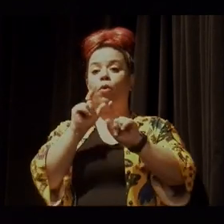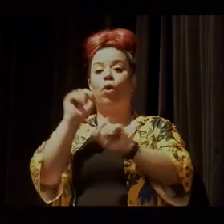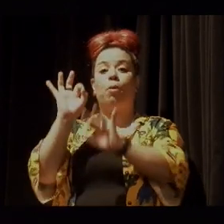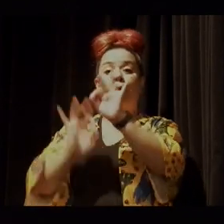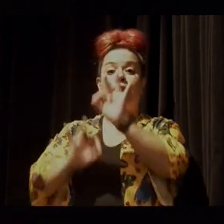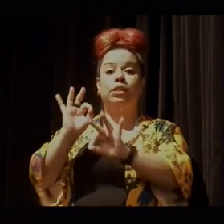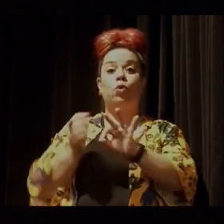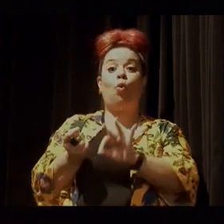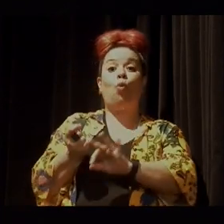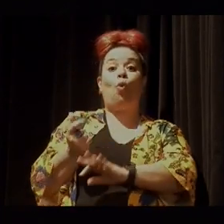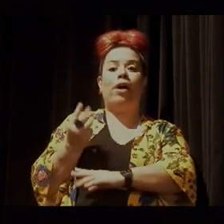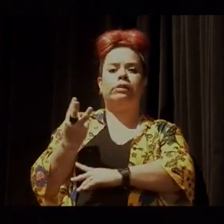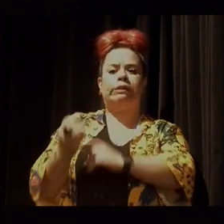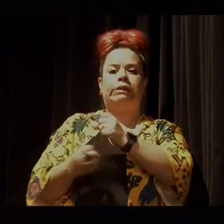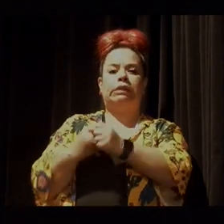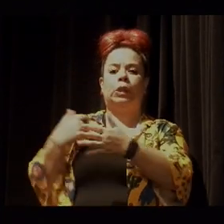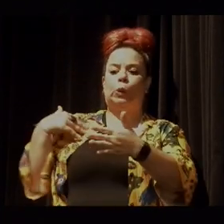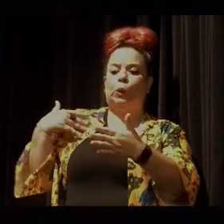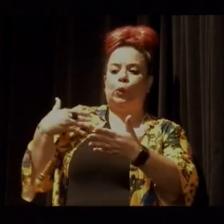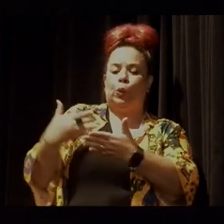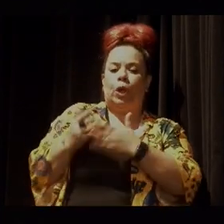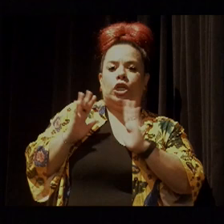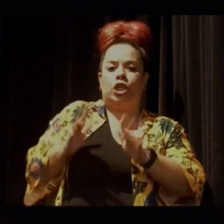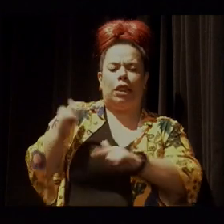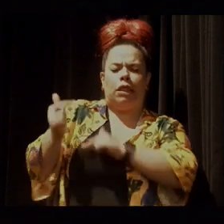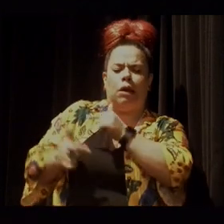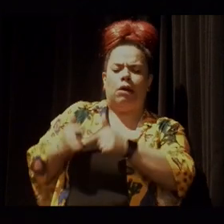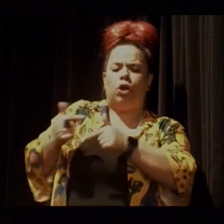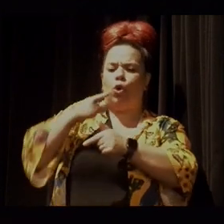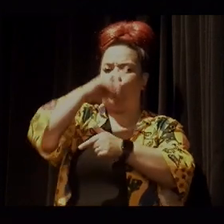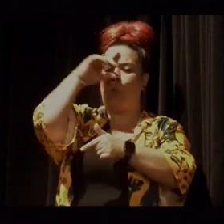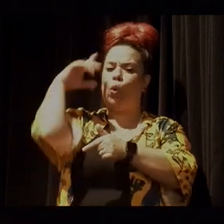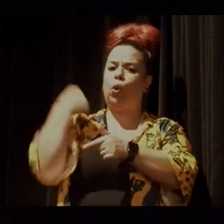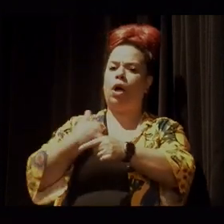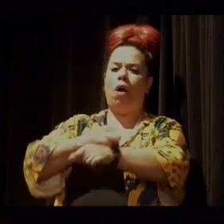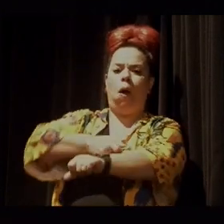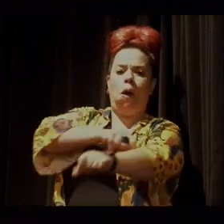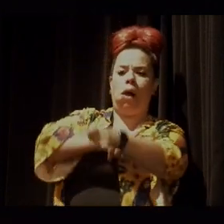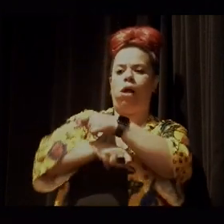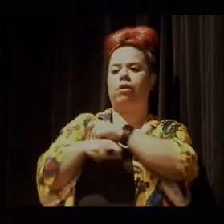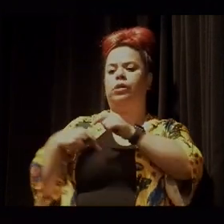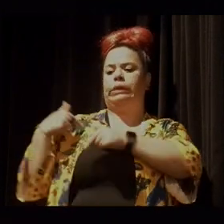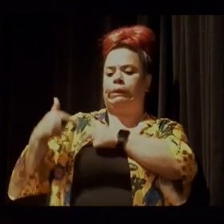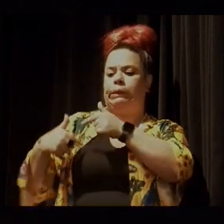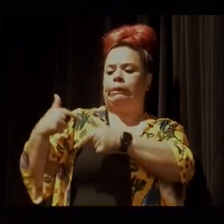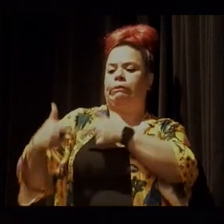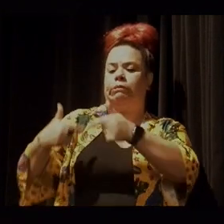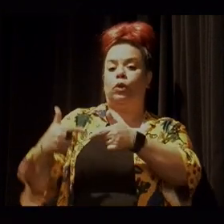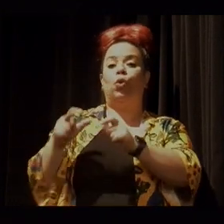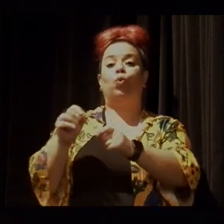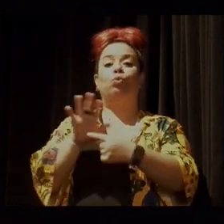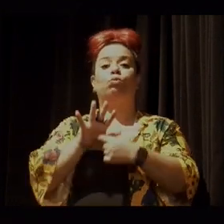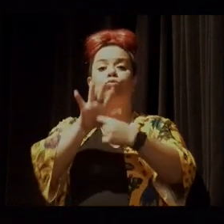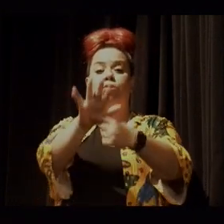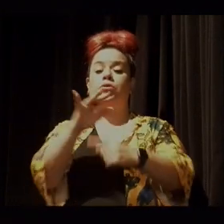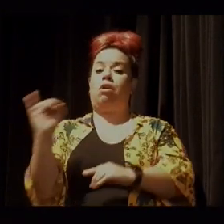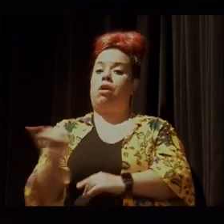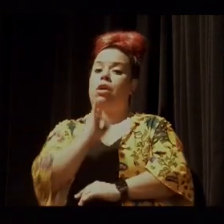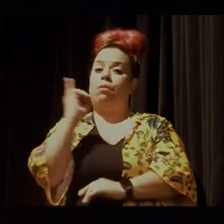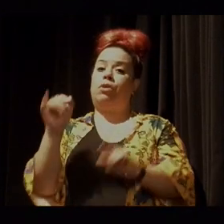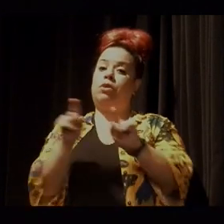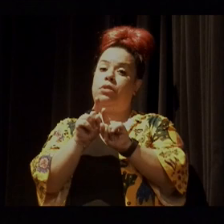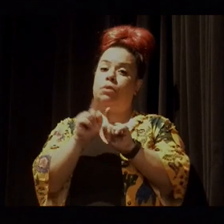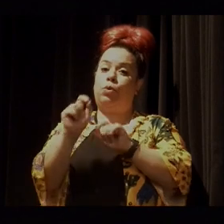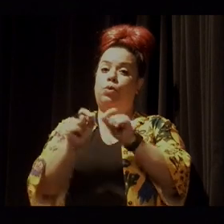de completar 30 anos e a gente vem trabalhando muito nesse esforço de demonstrar a importância dos